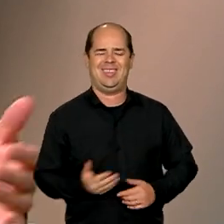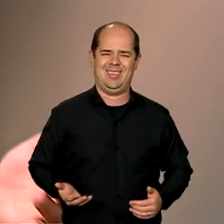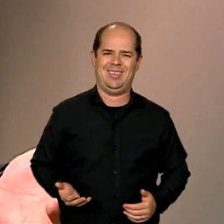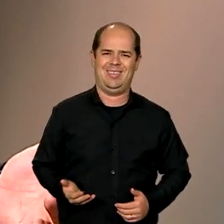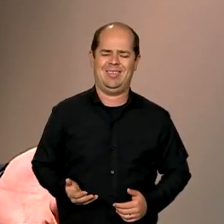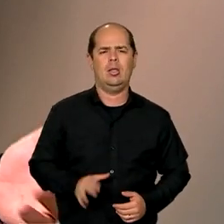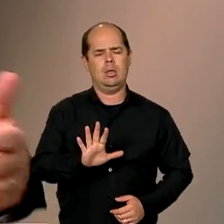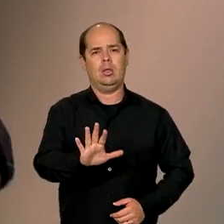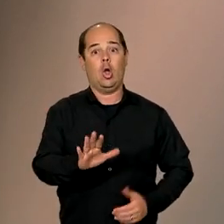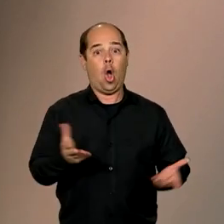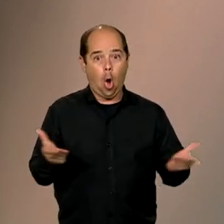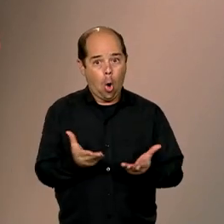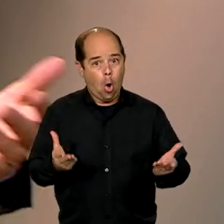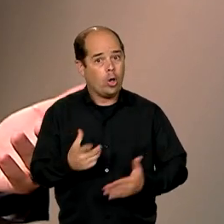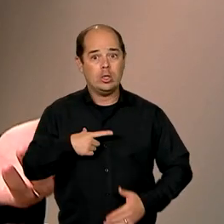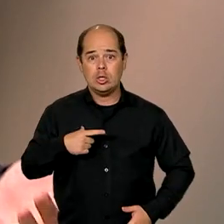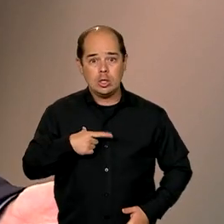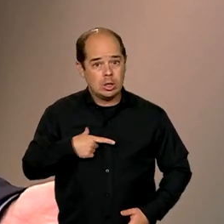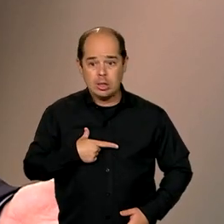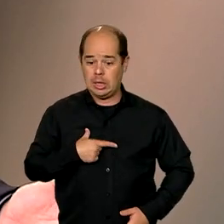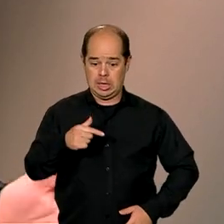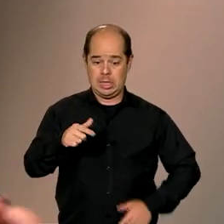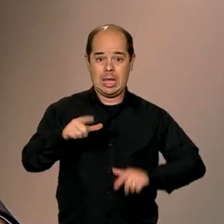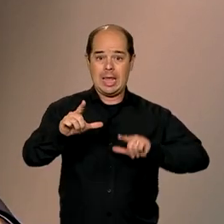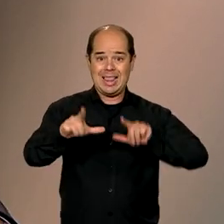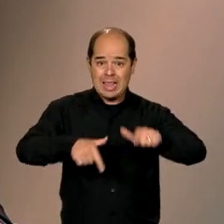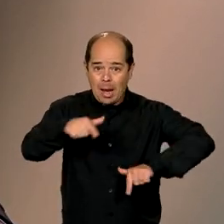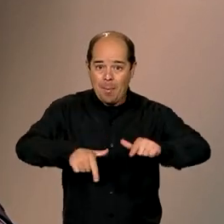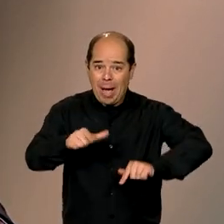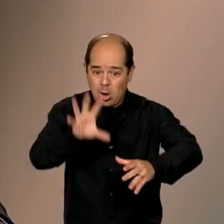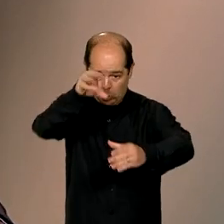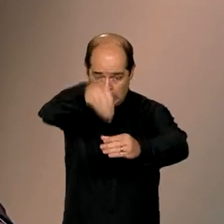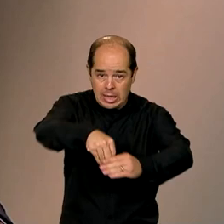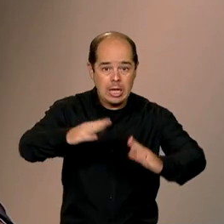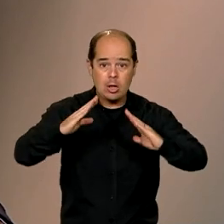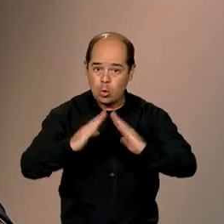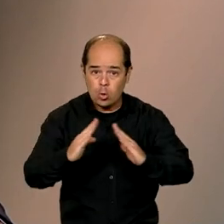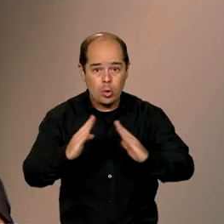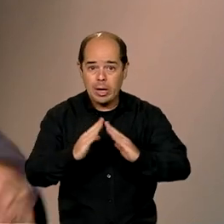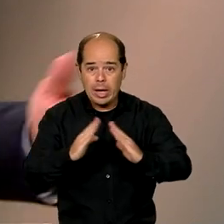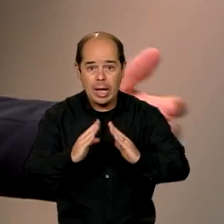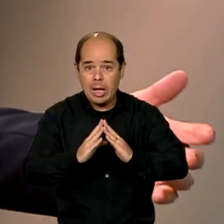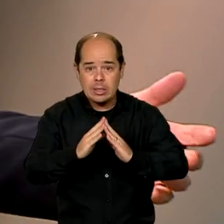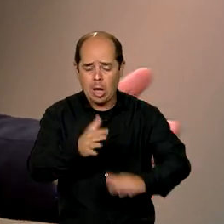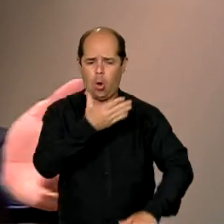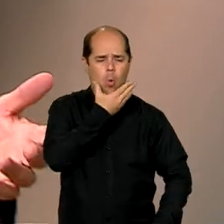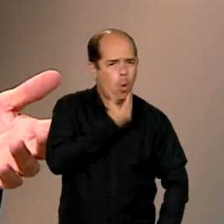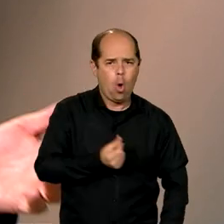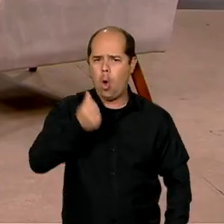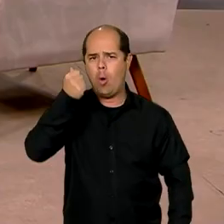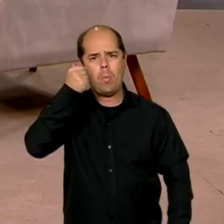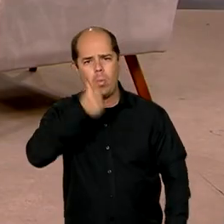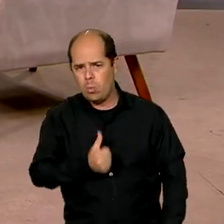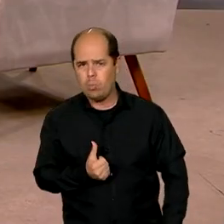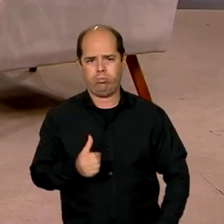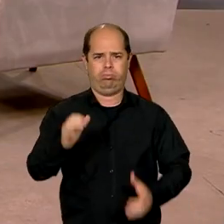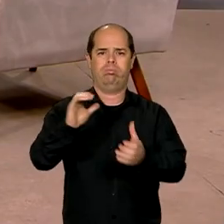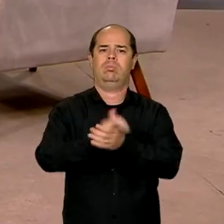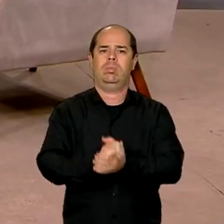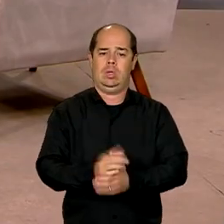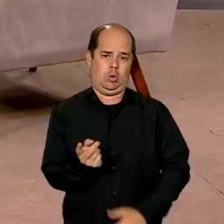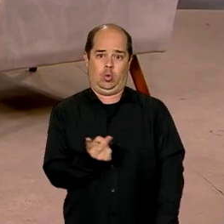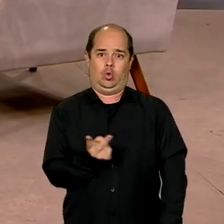Pai e mãe dividir as tarefas domésticas e não transferir para uma criança que devia estar brincando ou estudando.